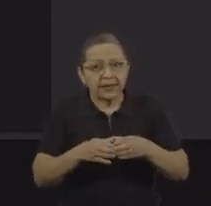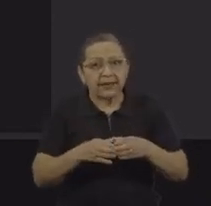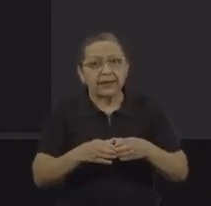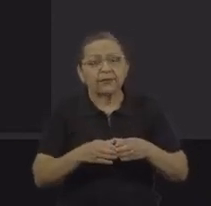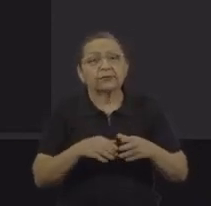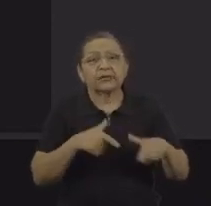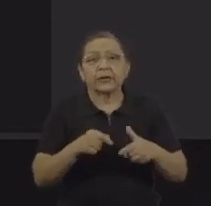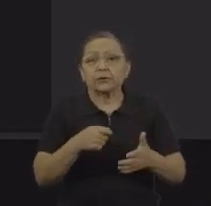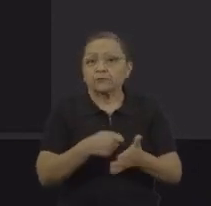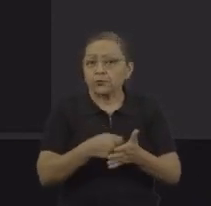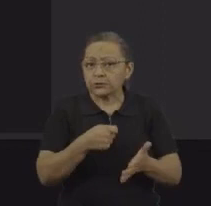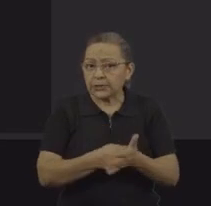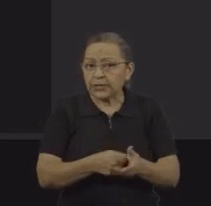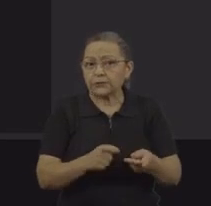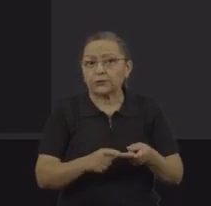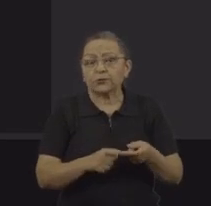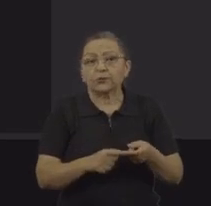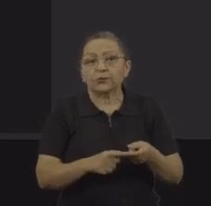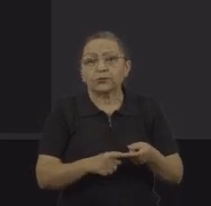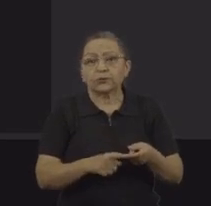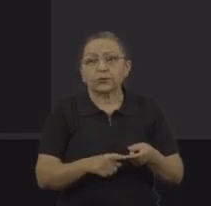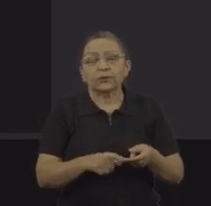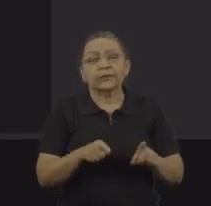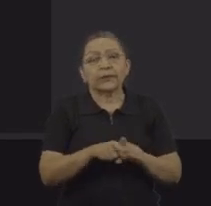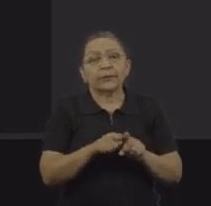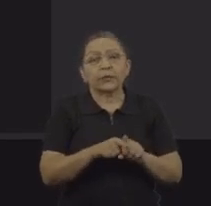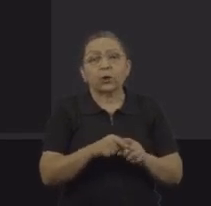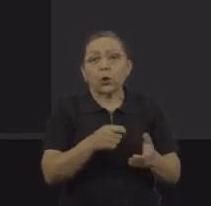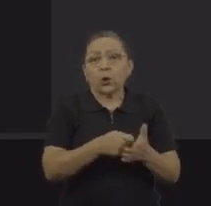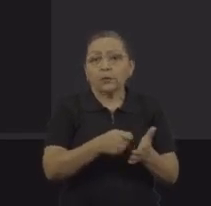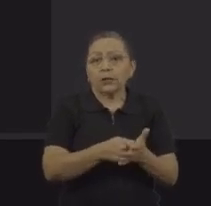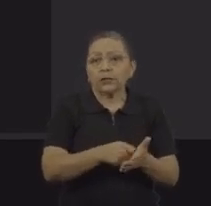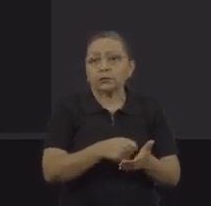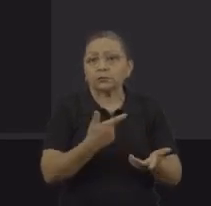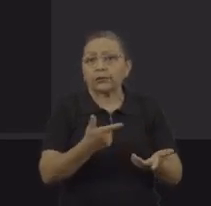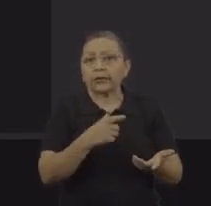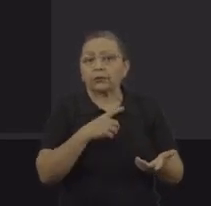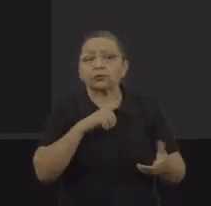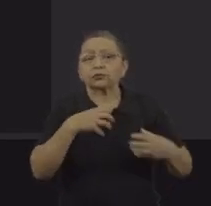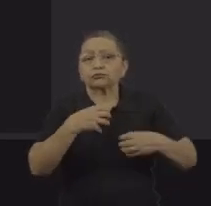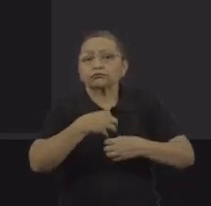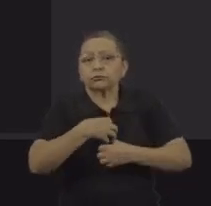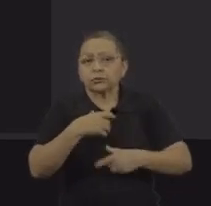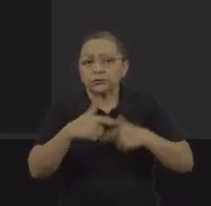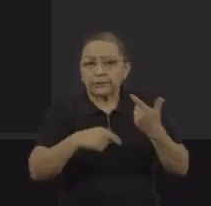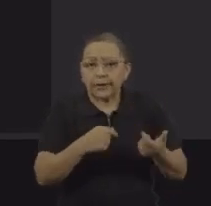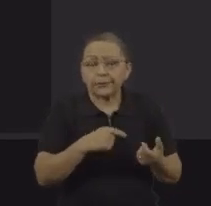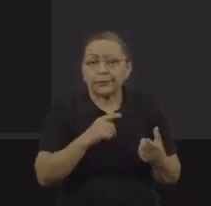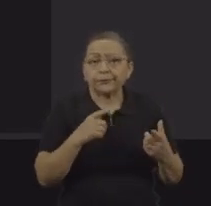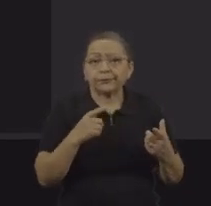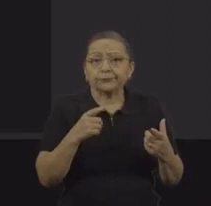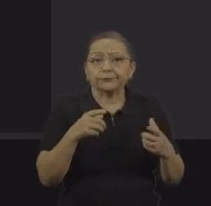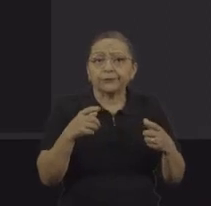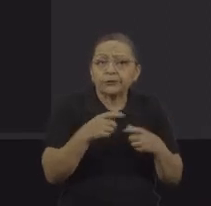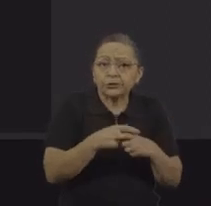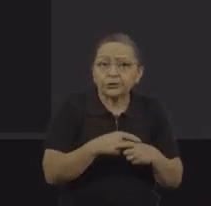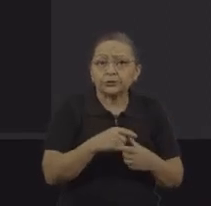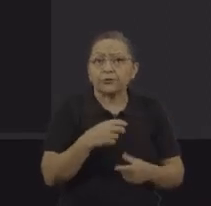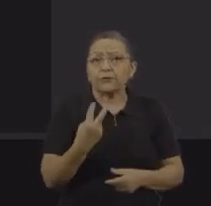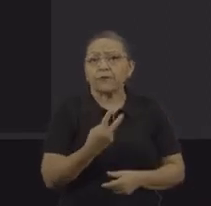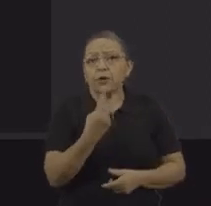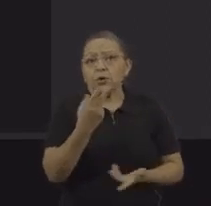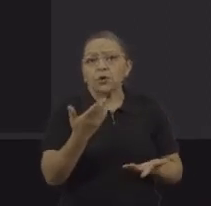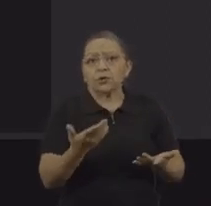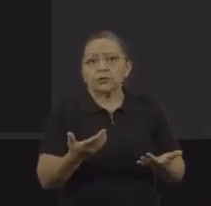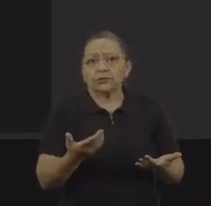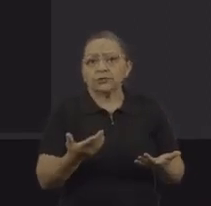trabalhos forçados à jornada exaustiva, quer sujeitando a condições degradantes de trabalho, quer restringindo por qualquer meio sua locomoção em razão de dívida